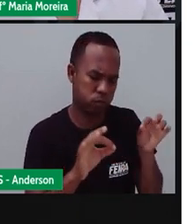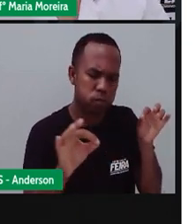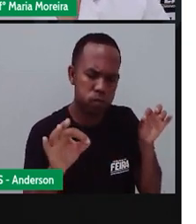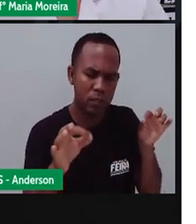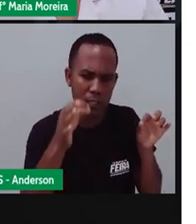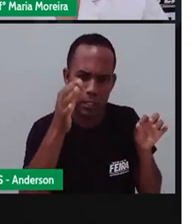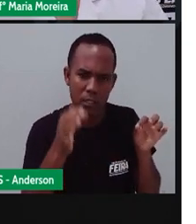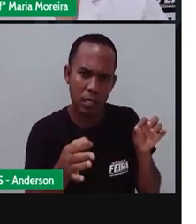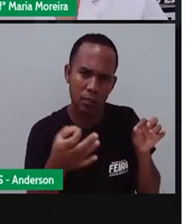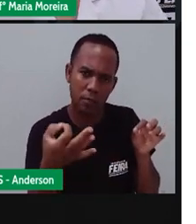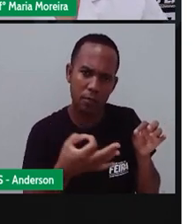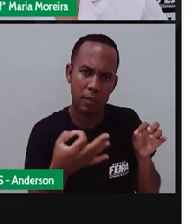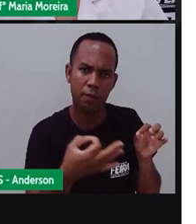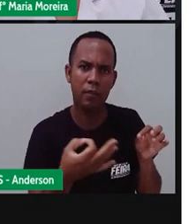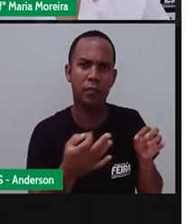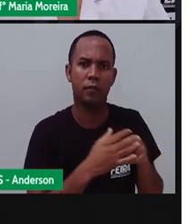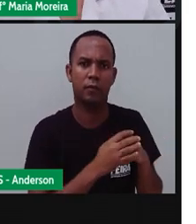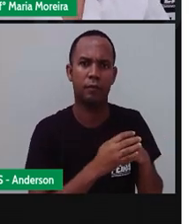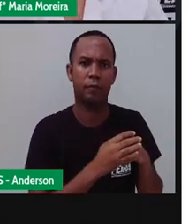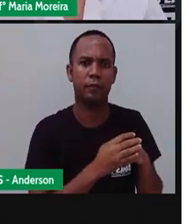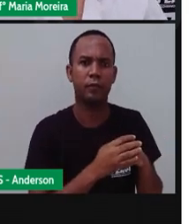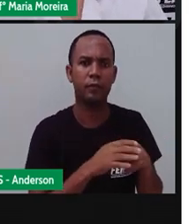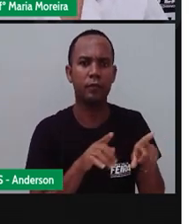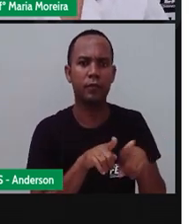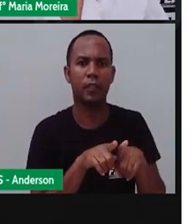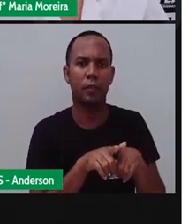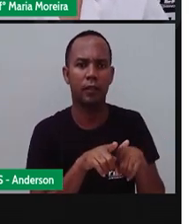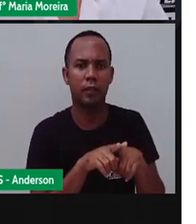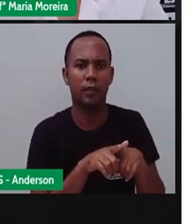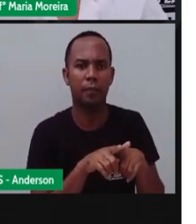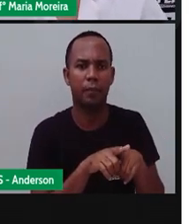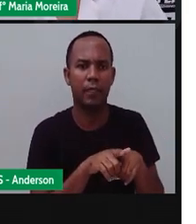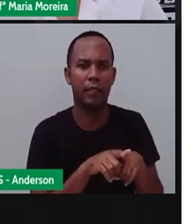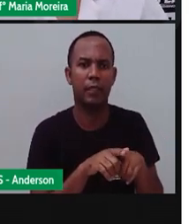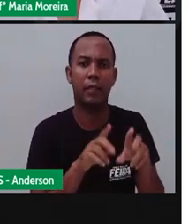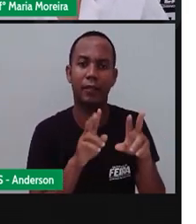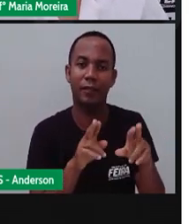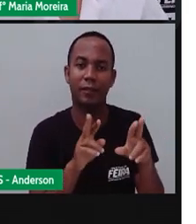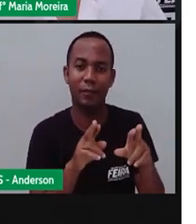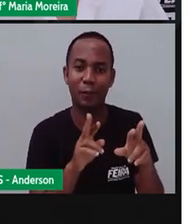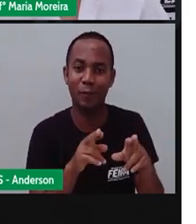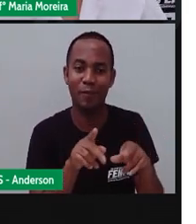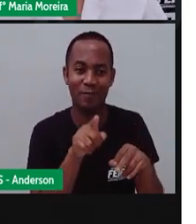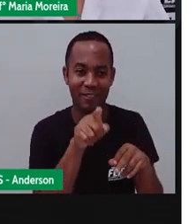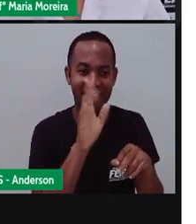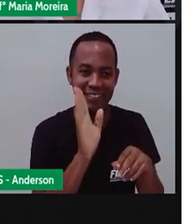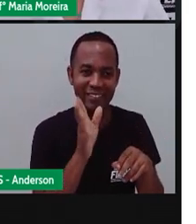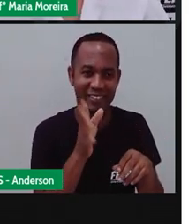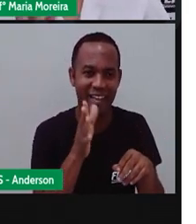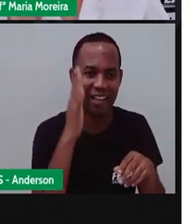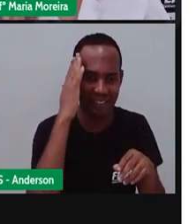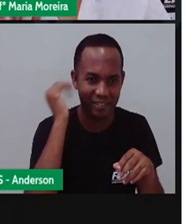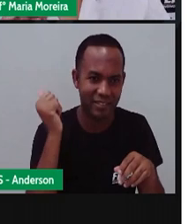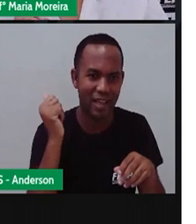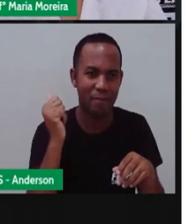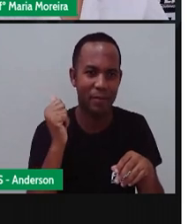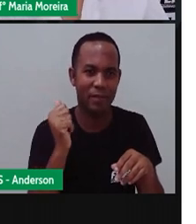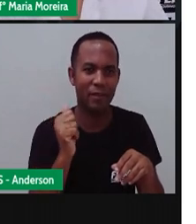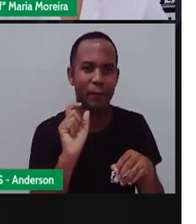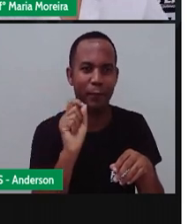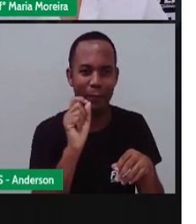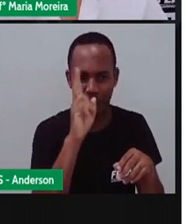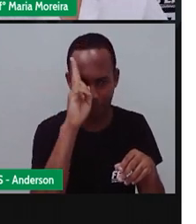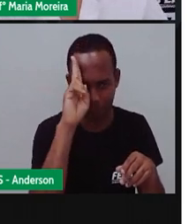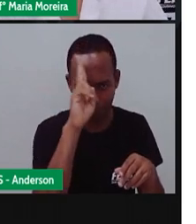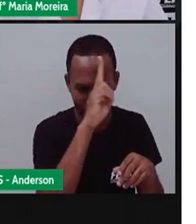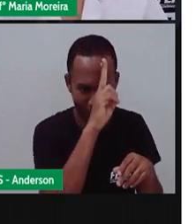né? Da área representada. Que é quando a gente pega lá o celular e vai olhar o Uber. A gente sabe, né? Que existe o quê? Uma